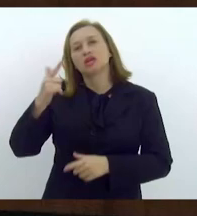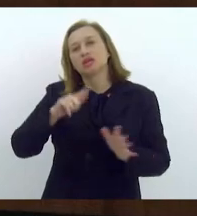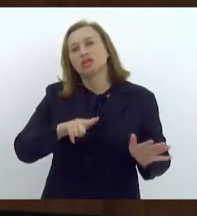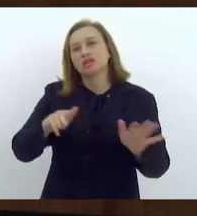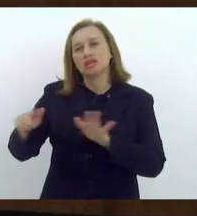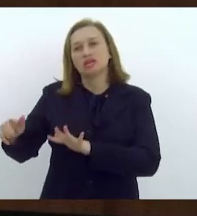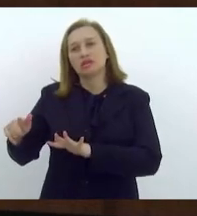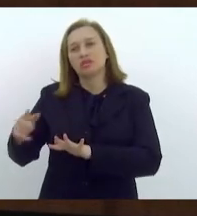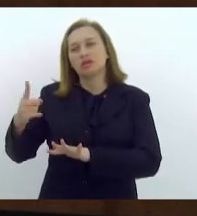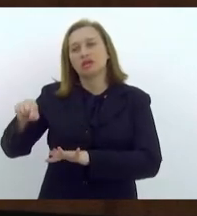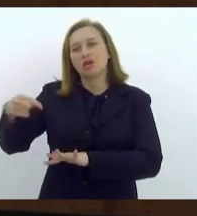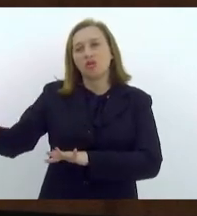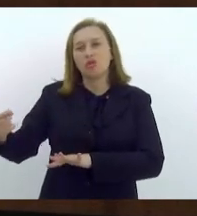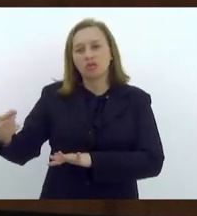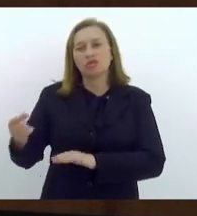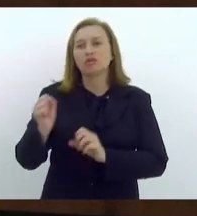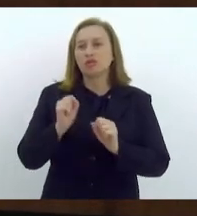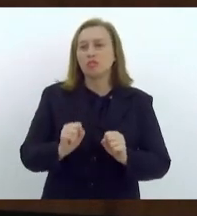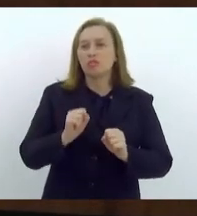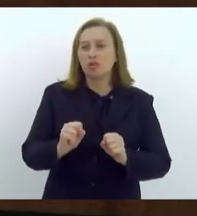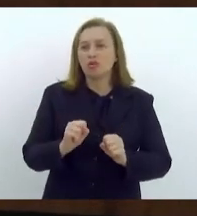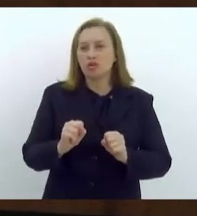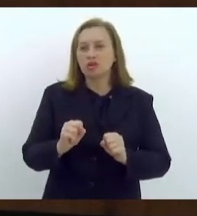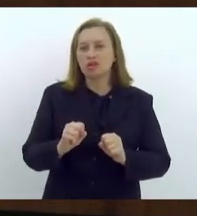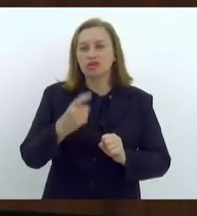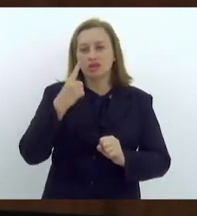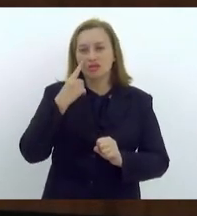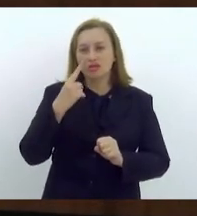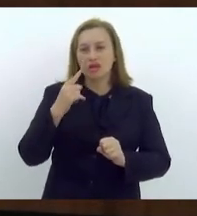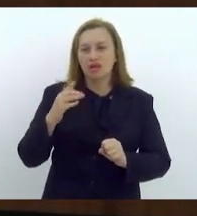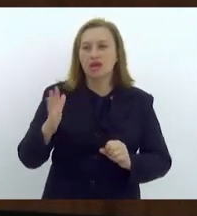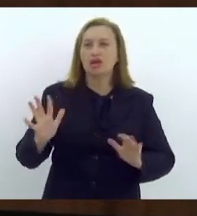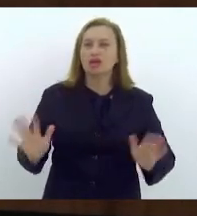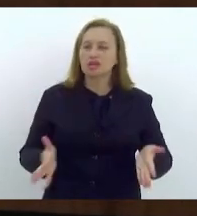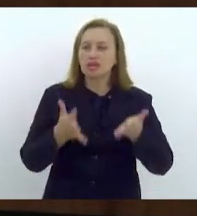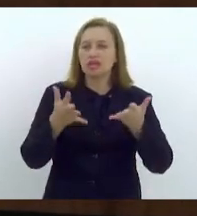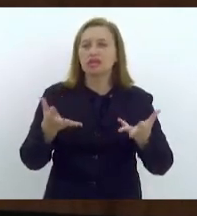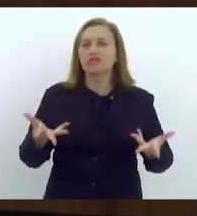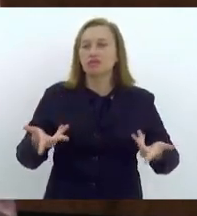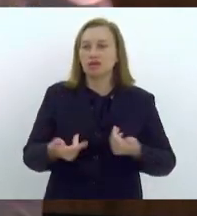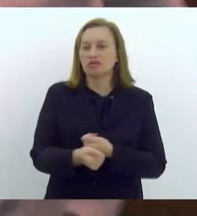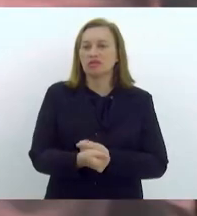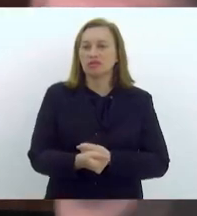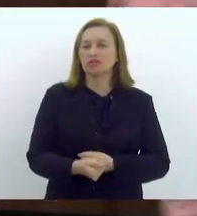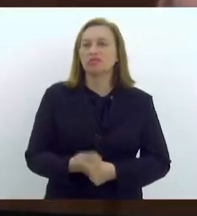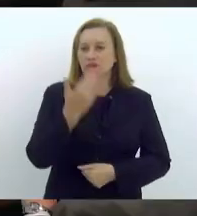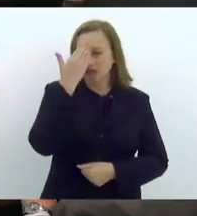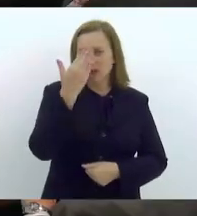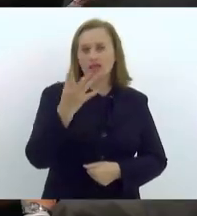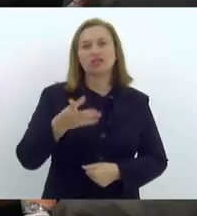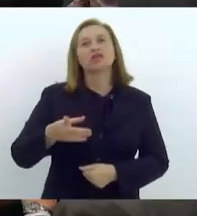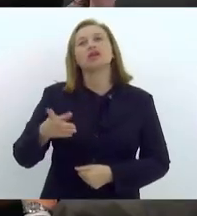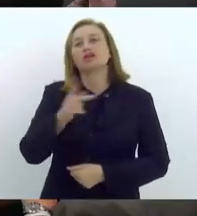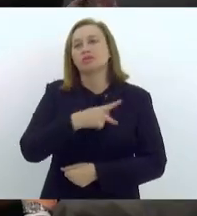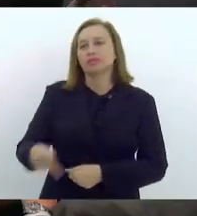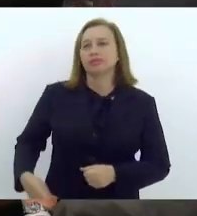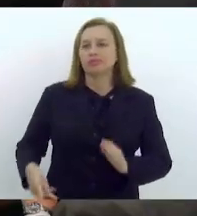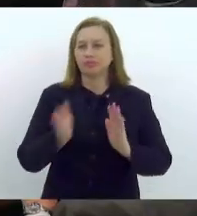para que a gente possa consolidar essa bela iniciativa. Obrigada. Presidente, questão de ordem.